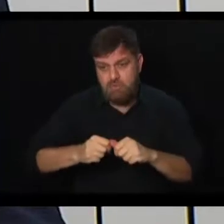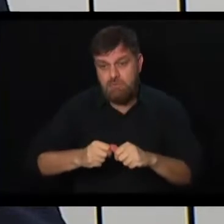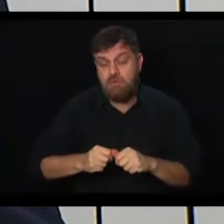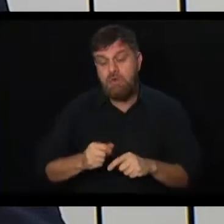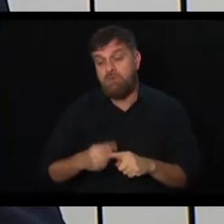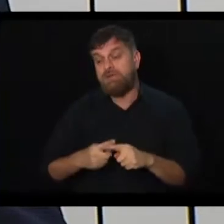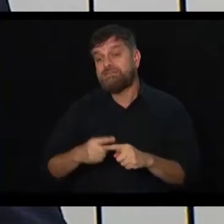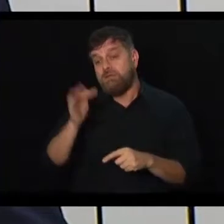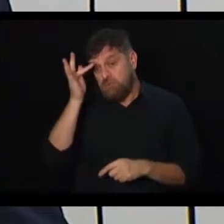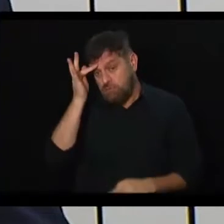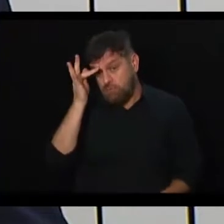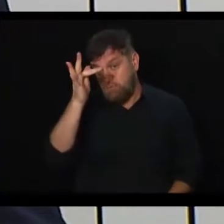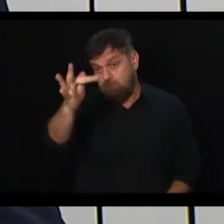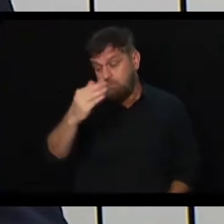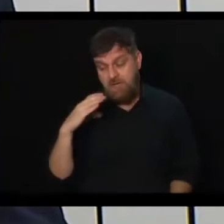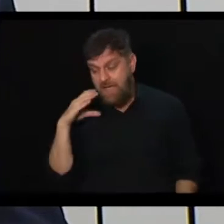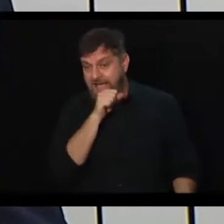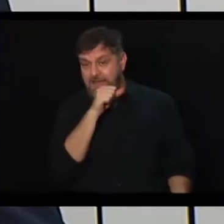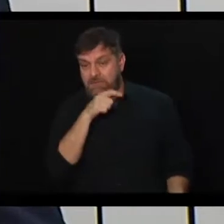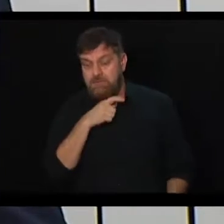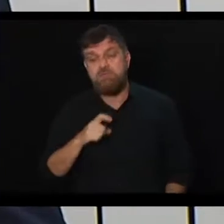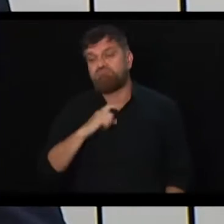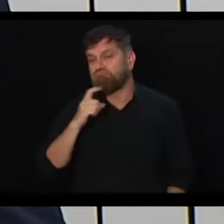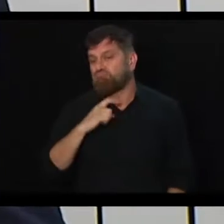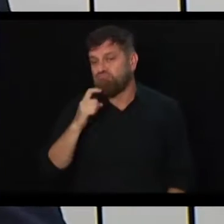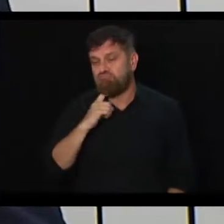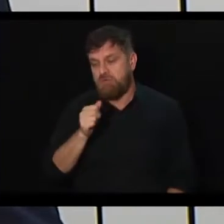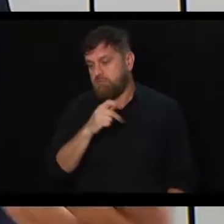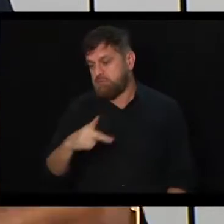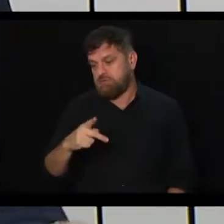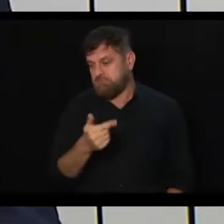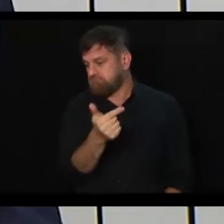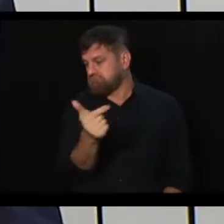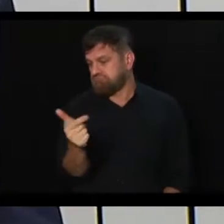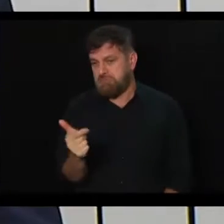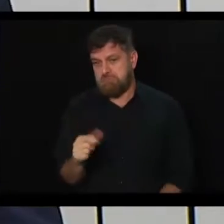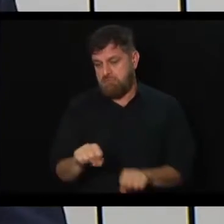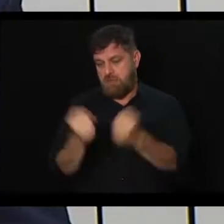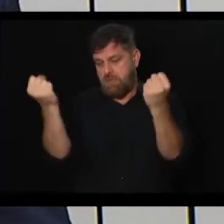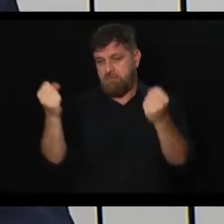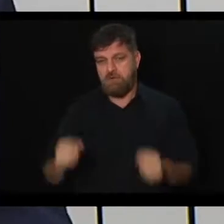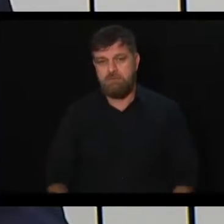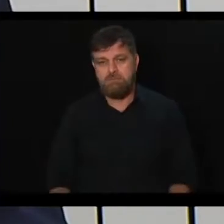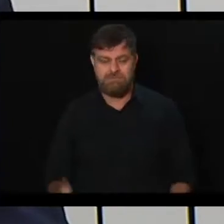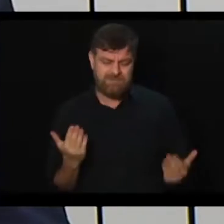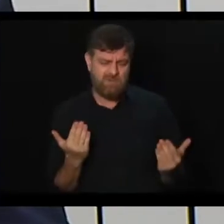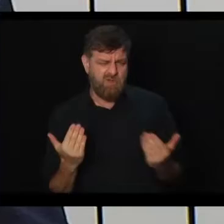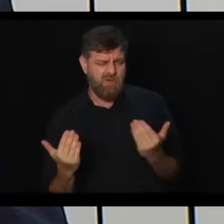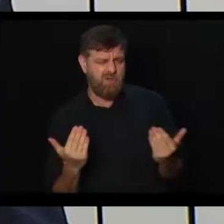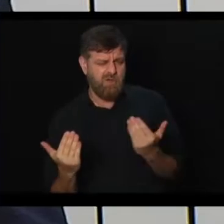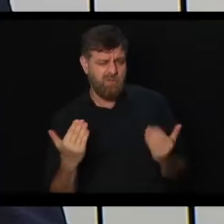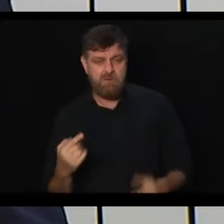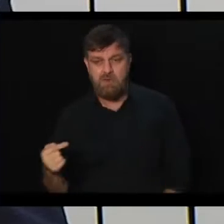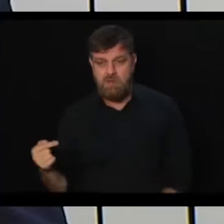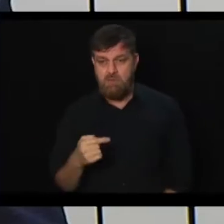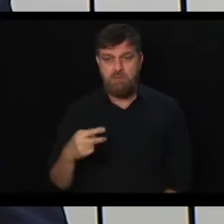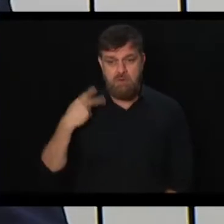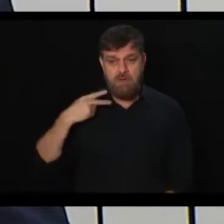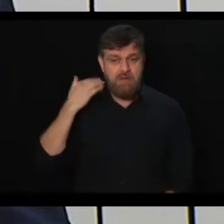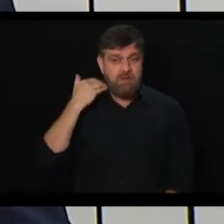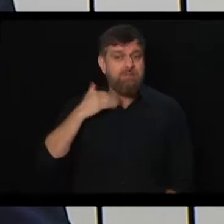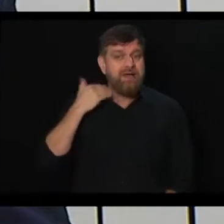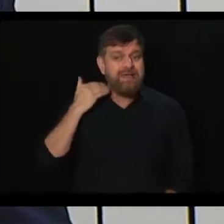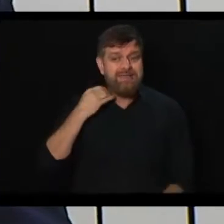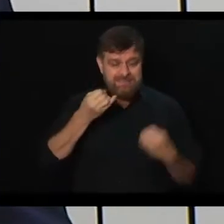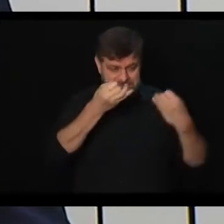futuro, muito em breve, ninguém terá essa aposentadoria. Até fazendo um contraponto com o que a vereadora Mariana falou,